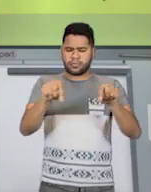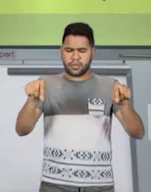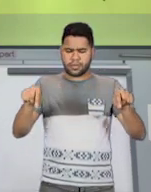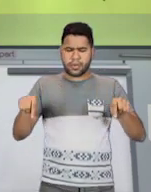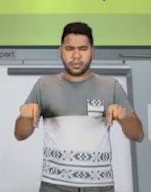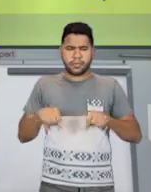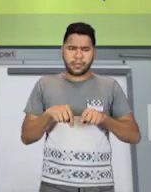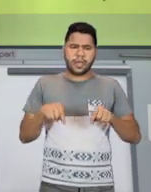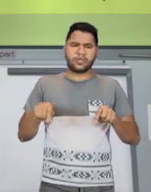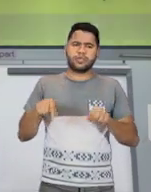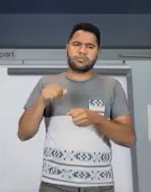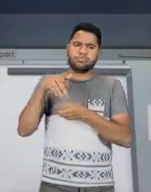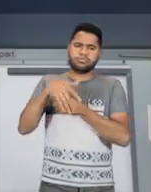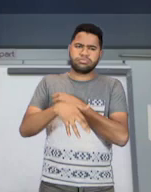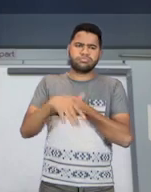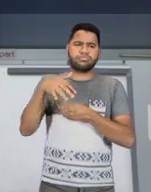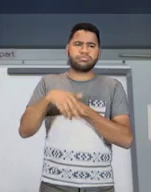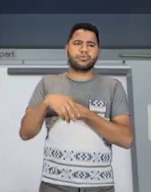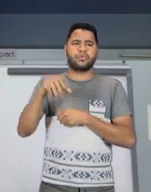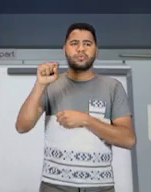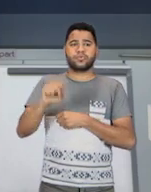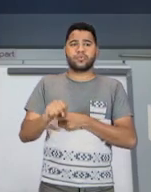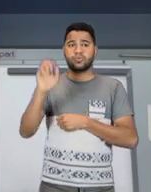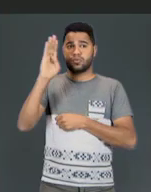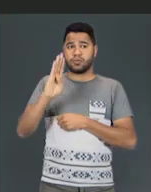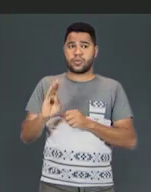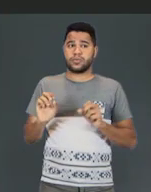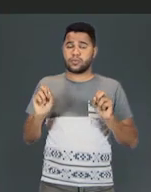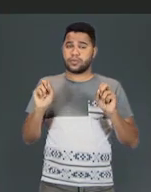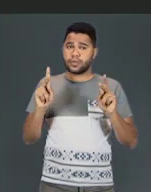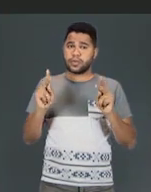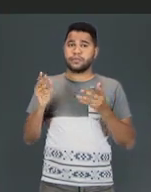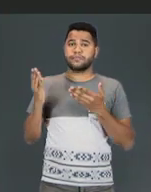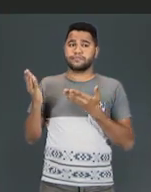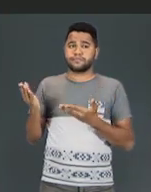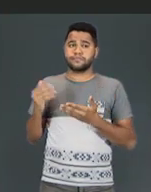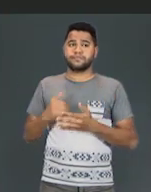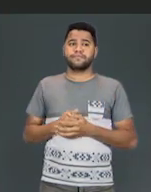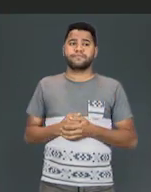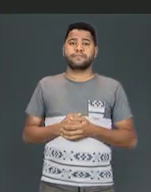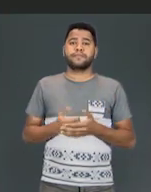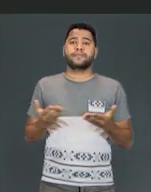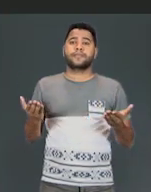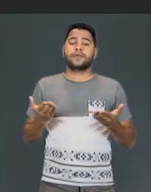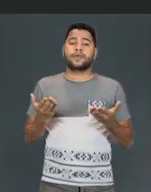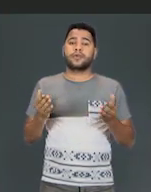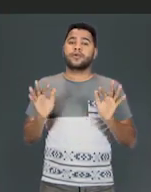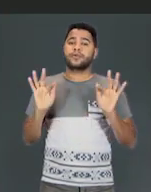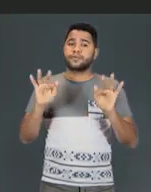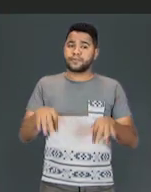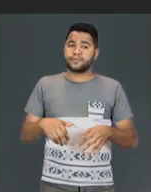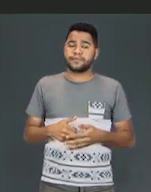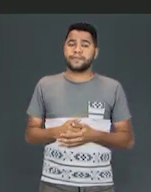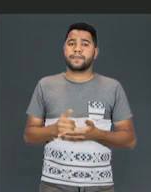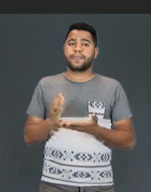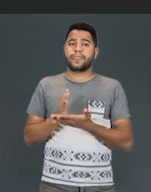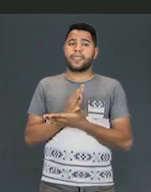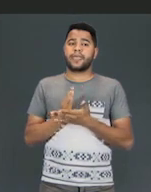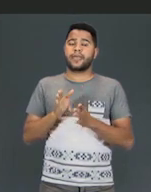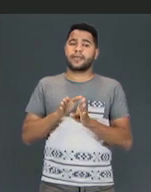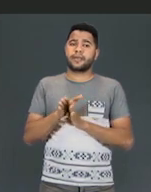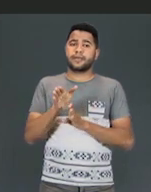em várias partes aí do sul do Brasil, ok? Então, pessoal, agora, para finalizar, algumas